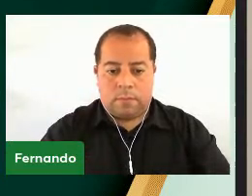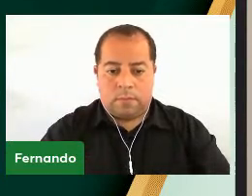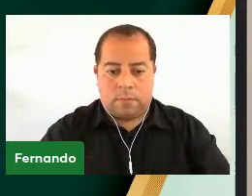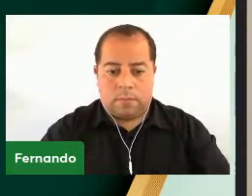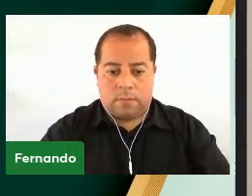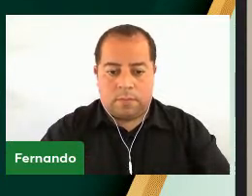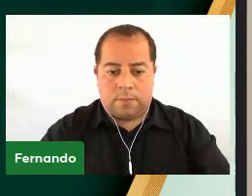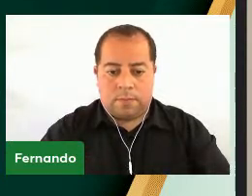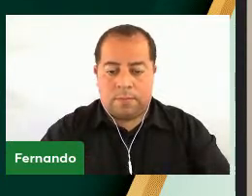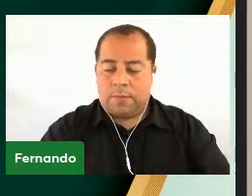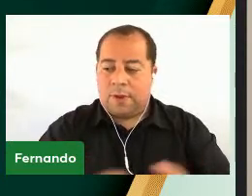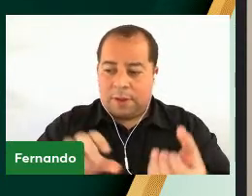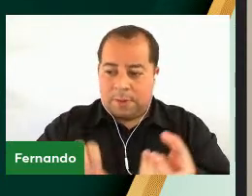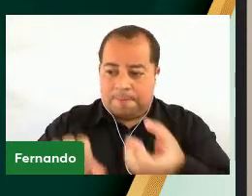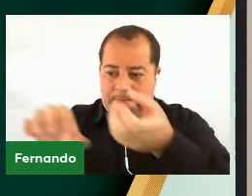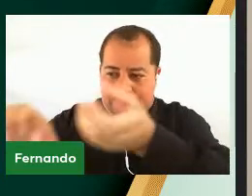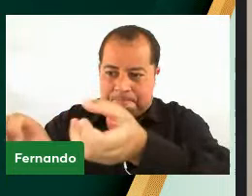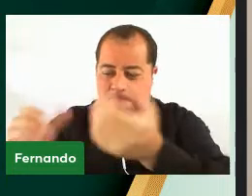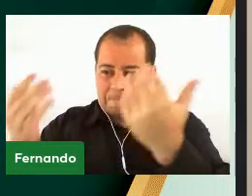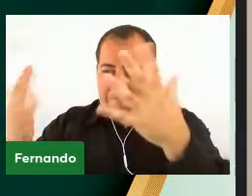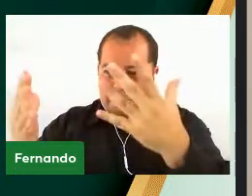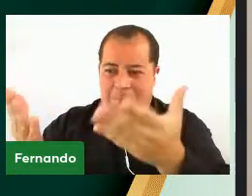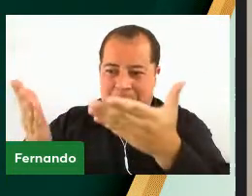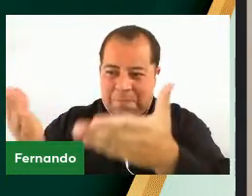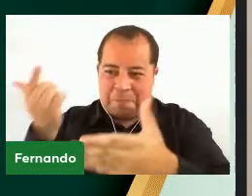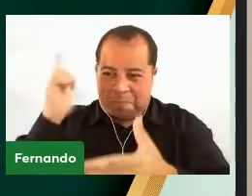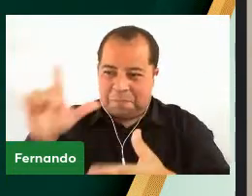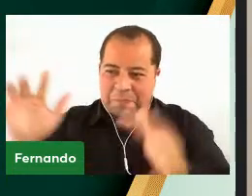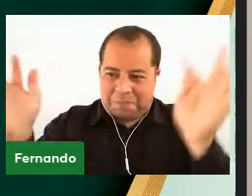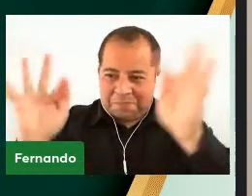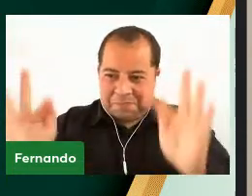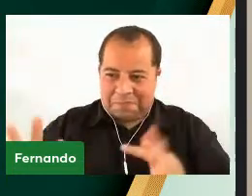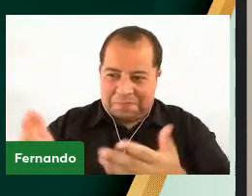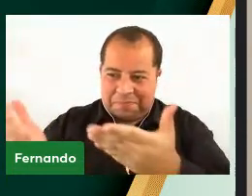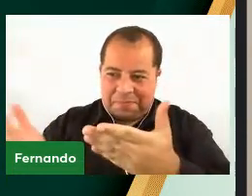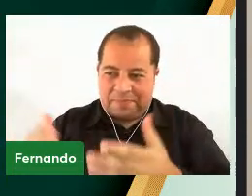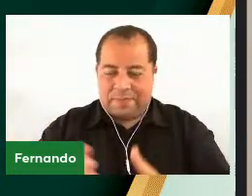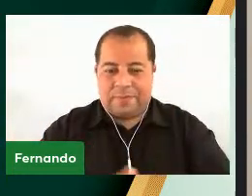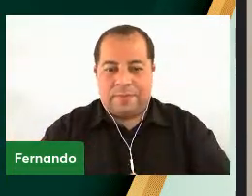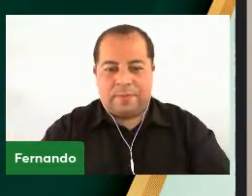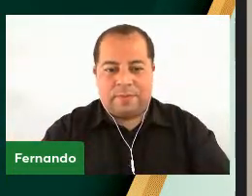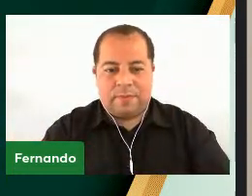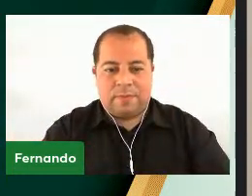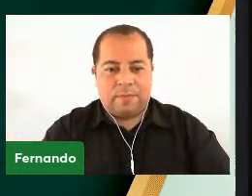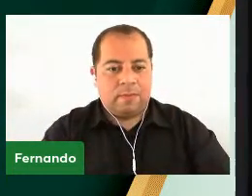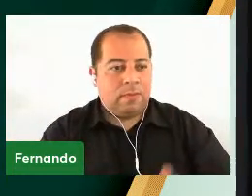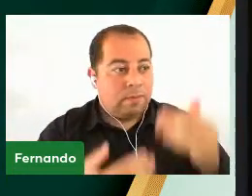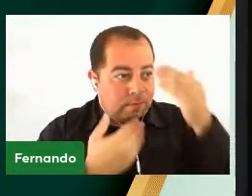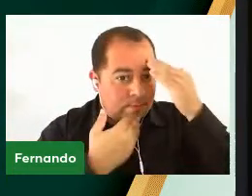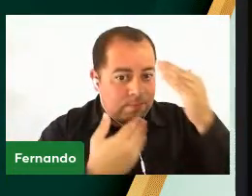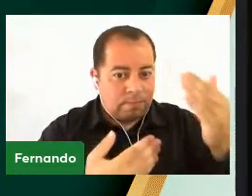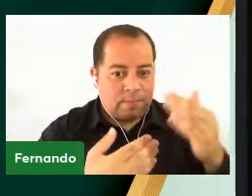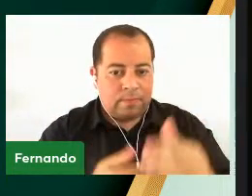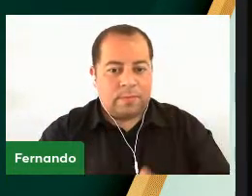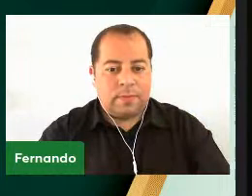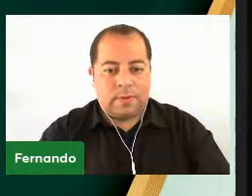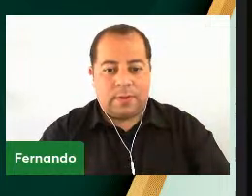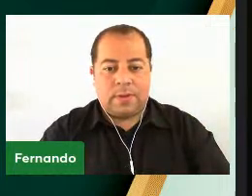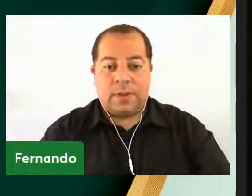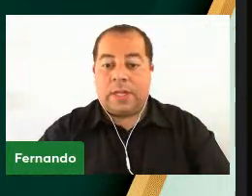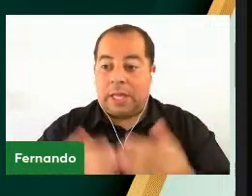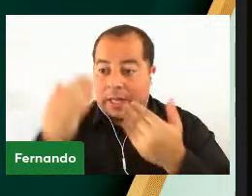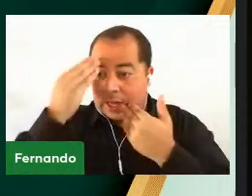Souza Confiro-te o grau Parabéns, sucesso, felicidades Muito obrigado, gostaria de agradecer aos meus